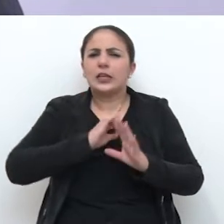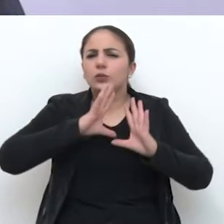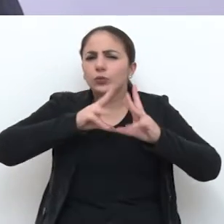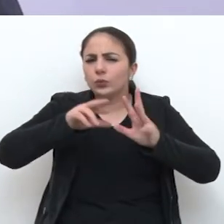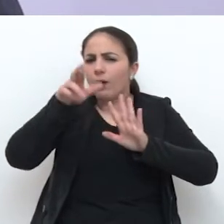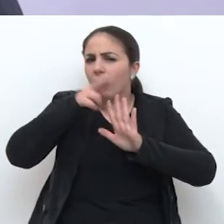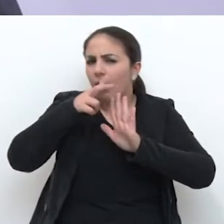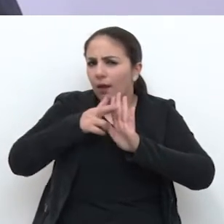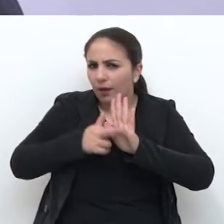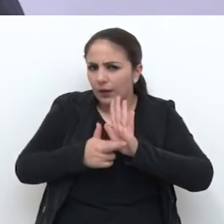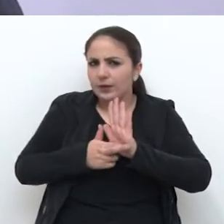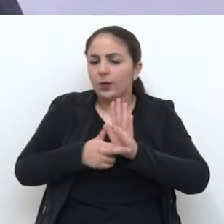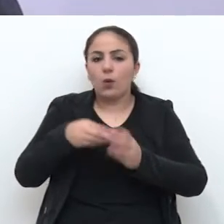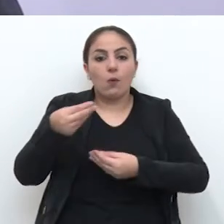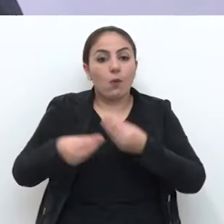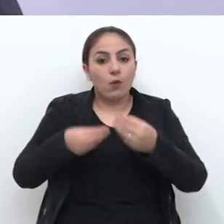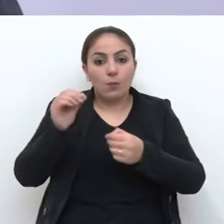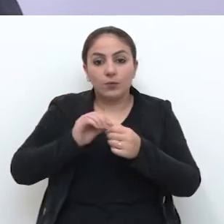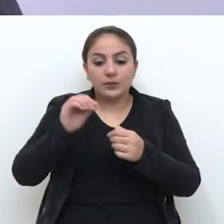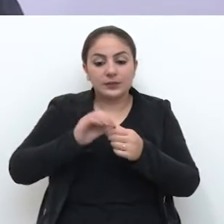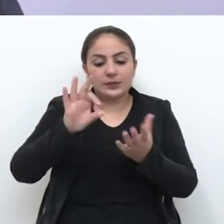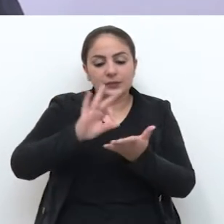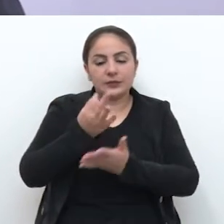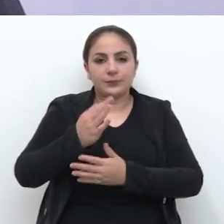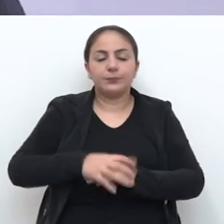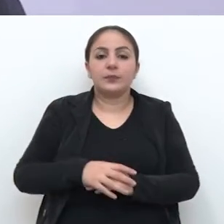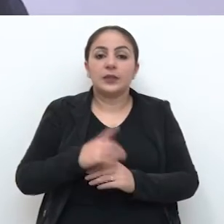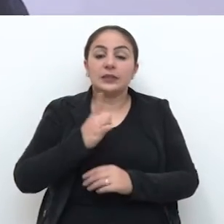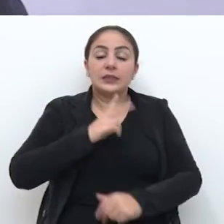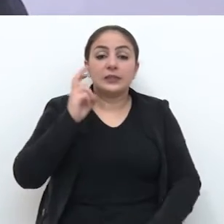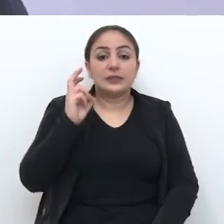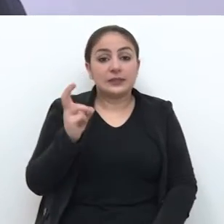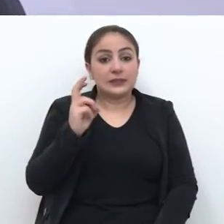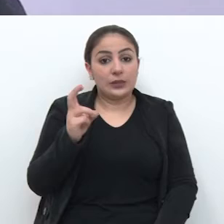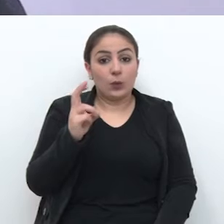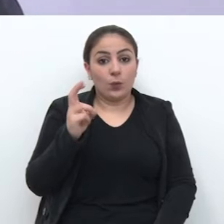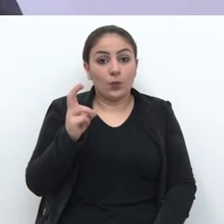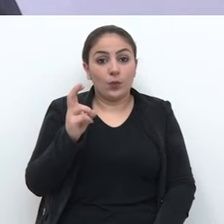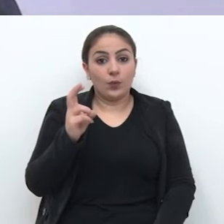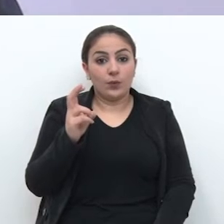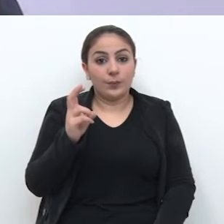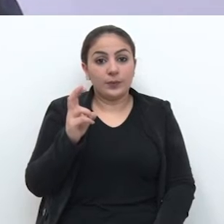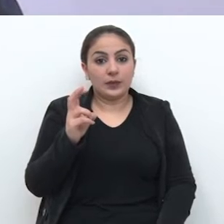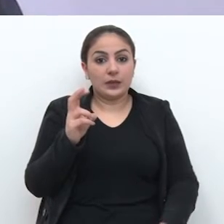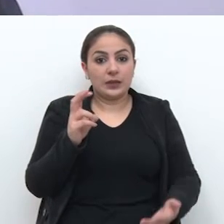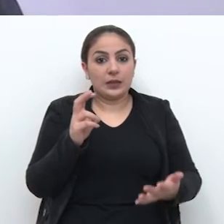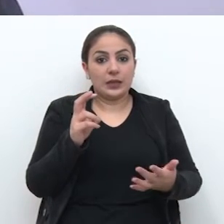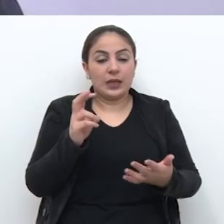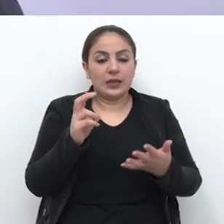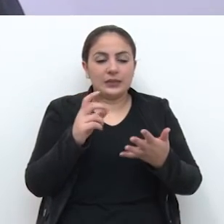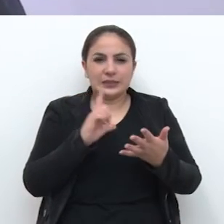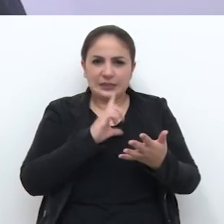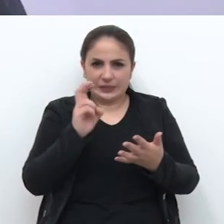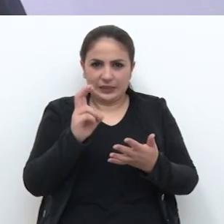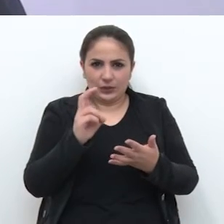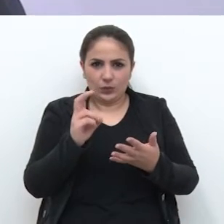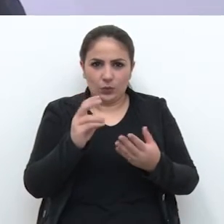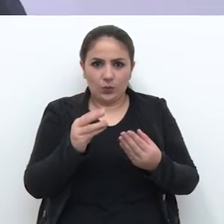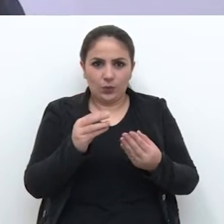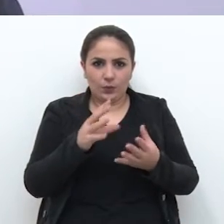todo um regulamento, né? Como fazer a inscrição. São cinco exemplares da obra que precisam ser